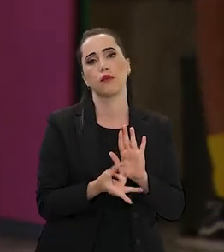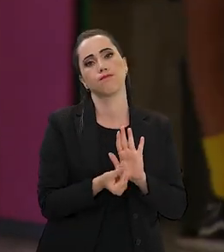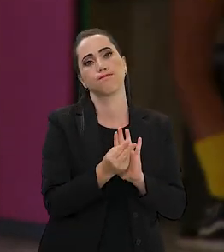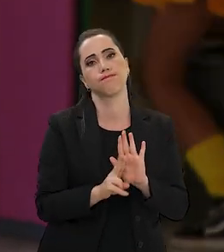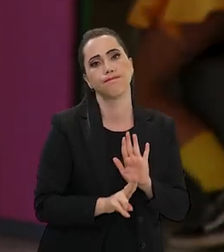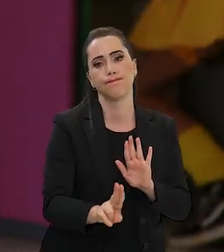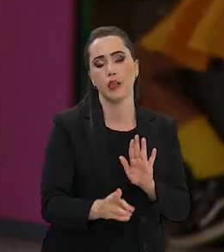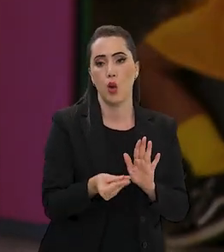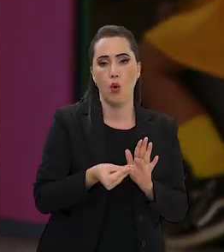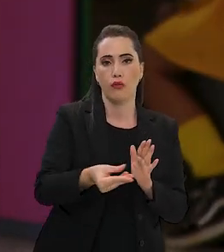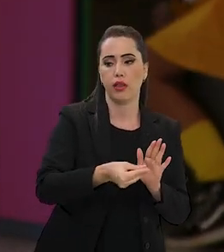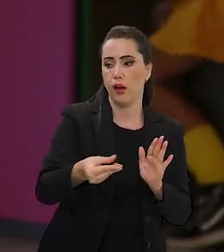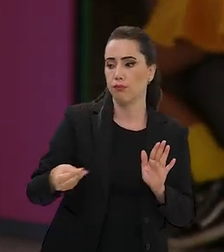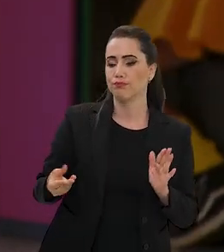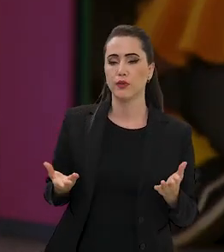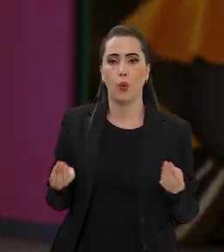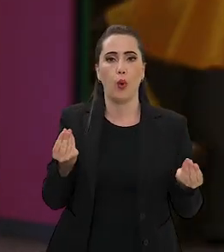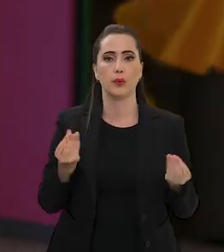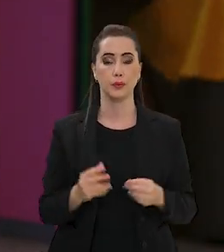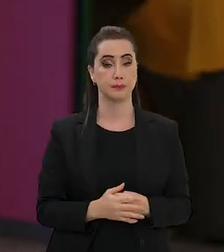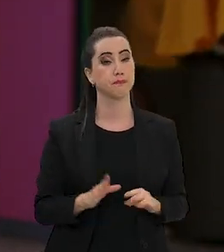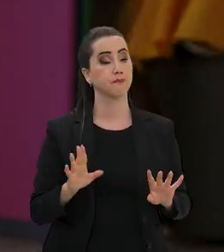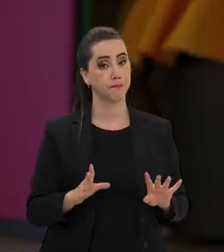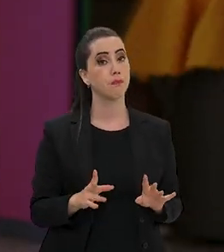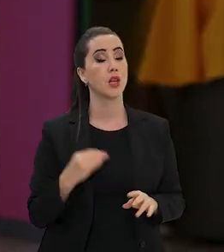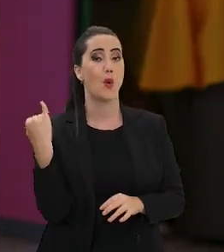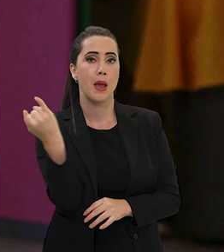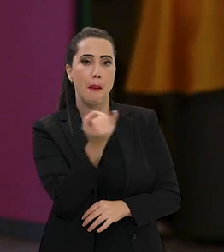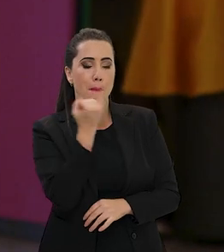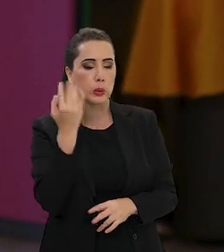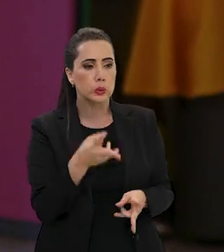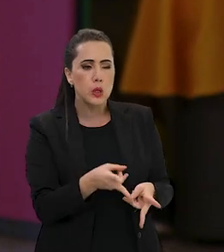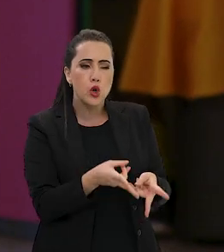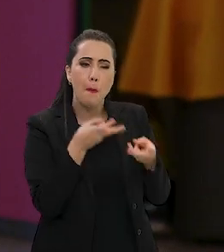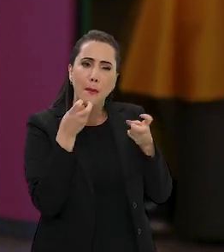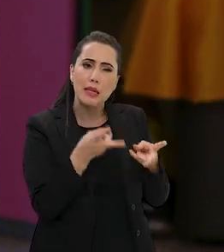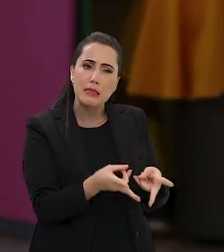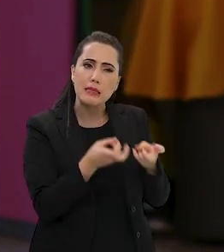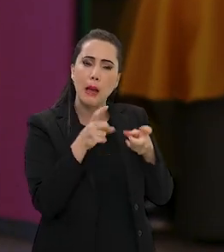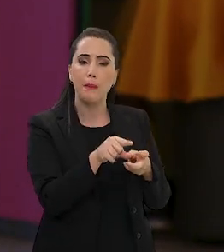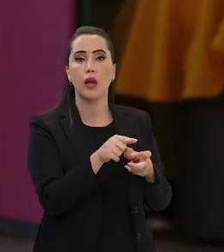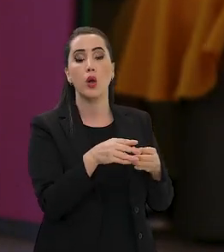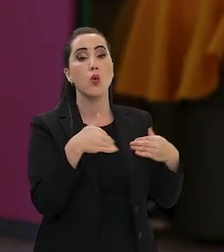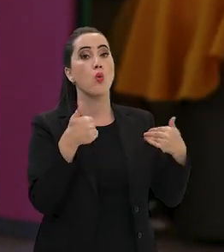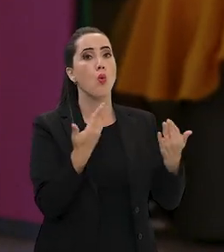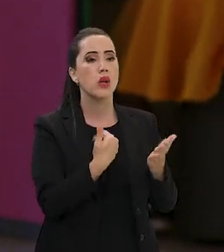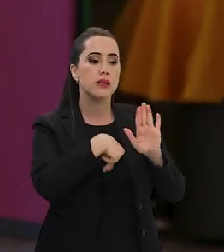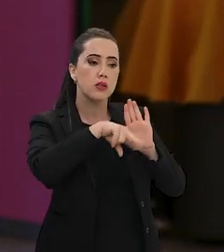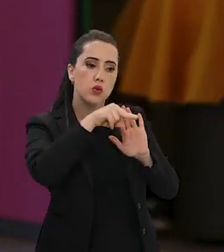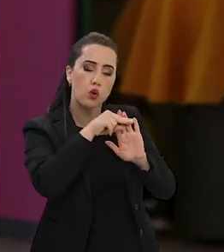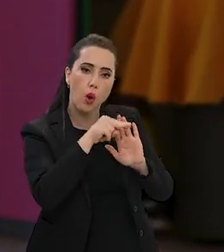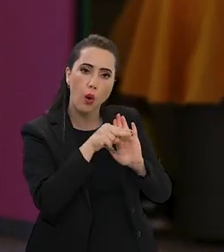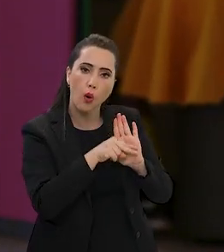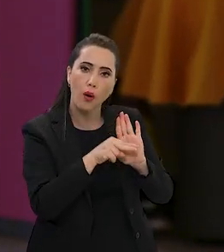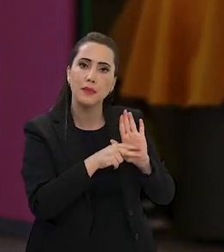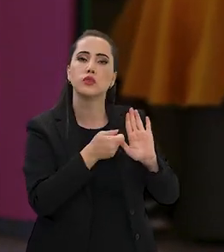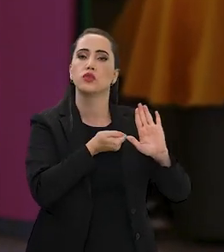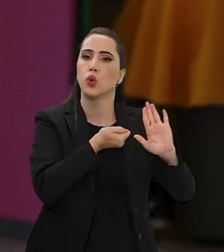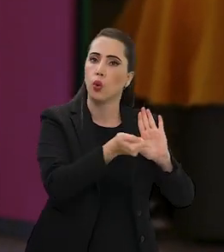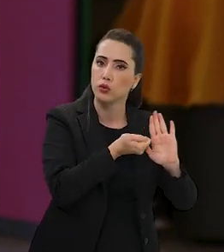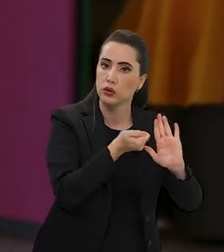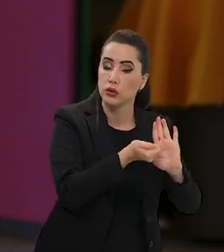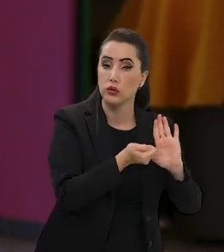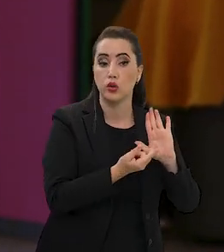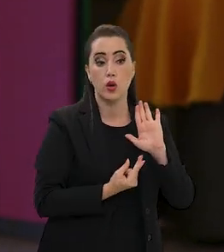Então, assim, eu acho que é bem importante olhar esse caráter, um bom rigor, um rigor realmente